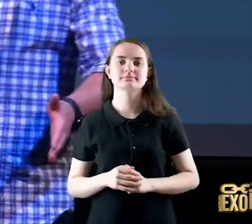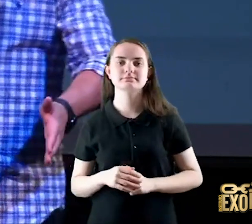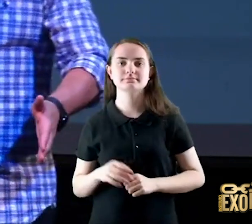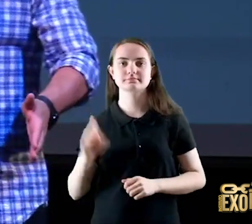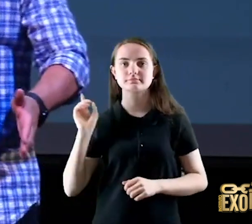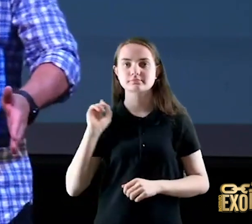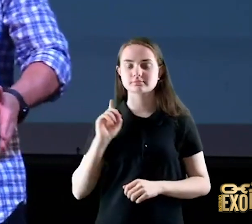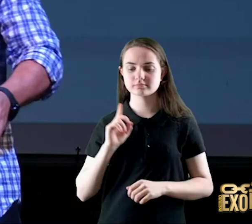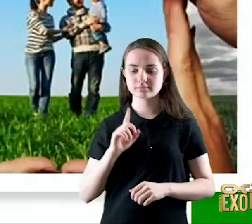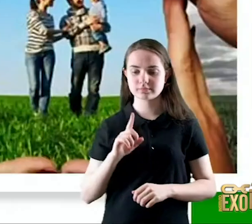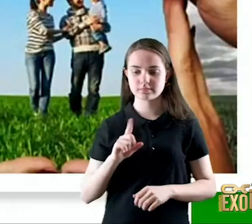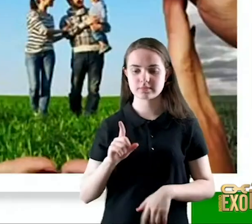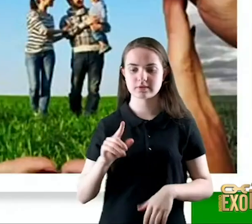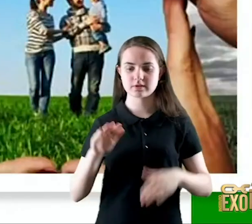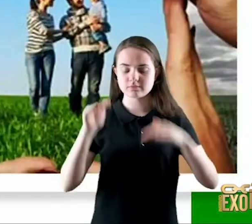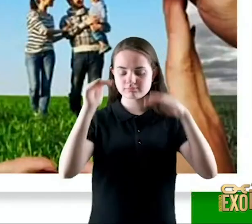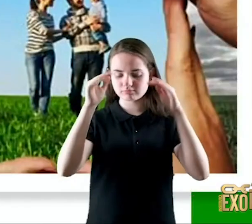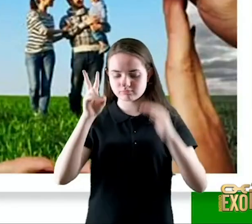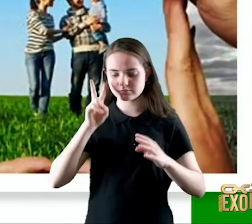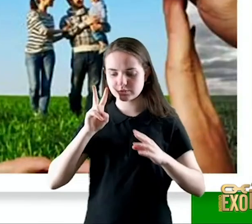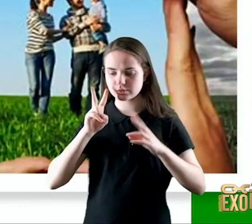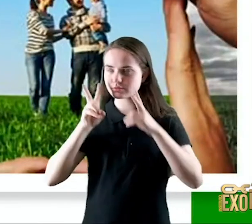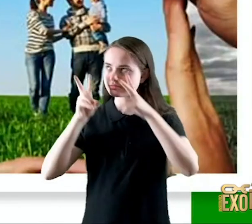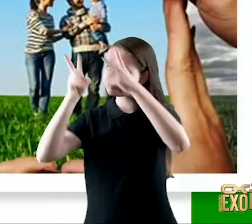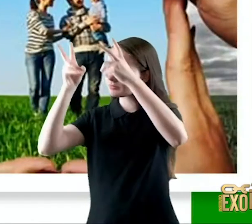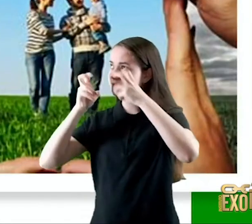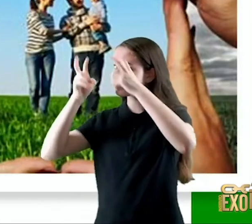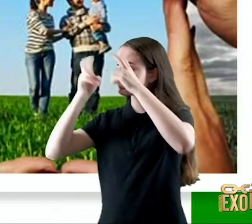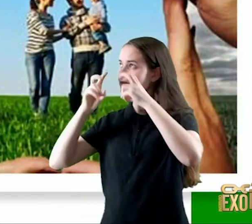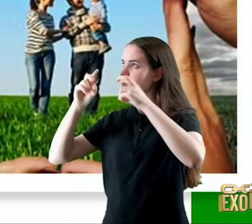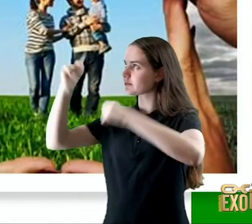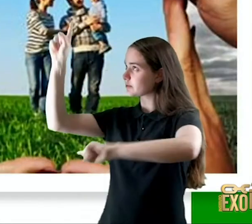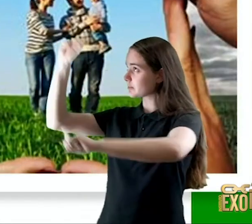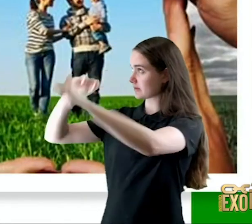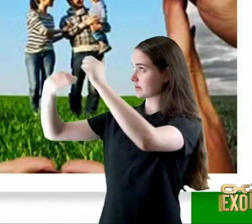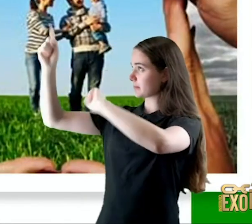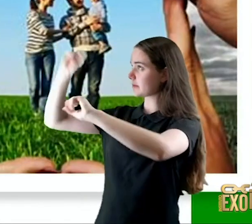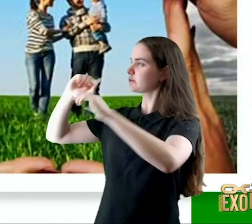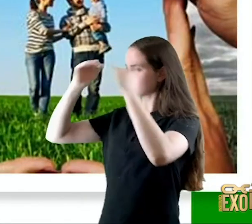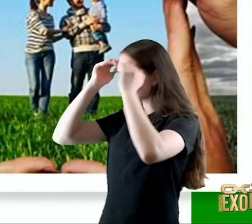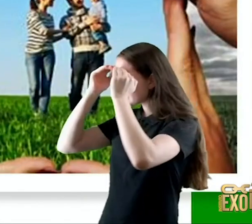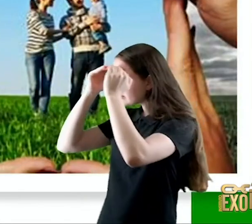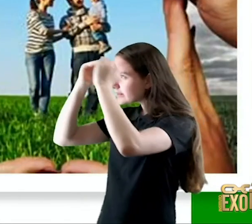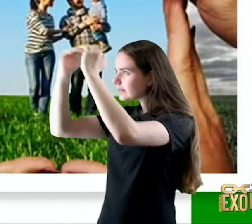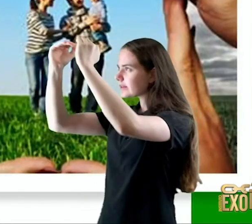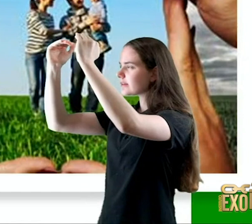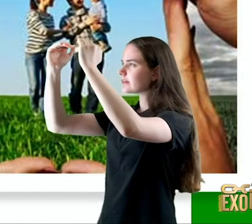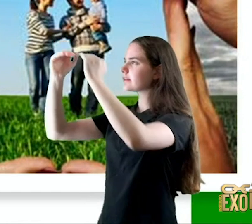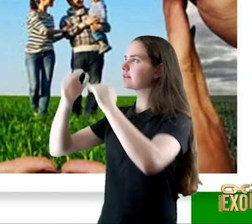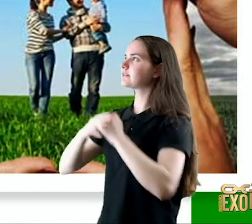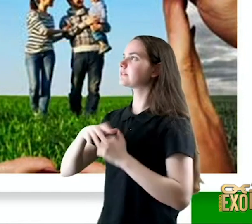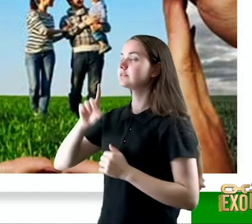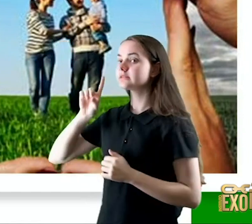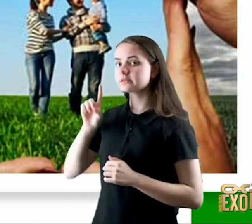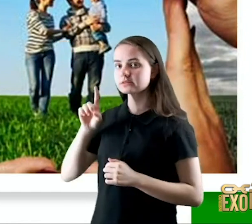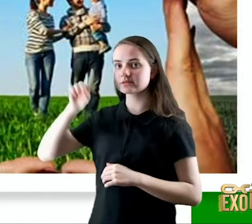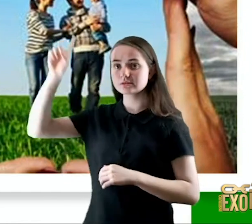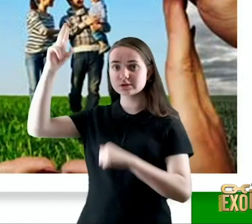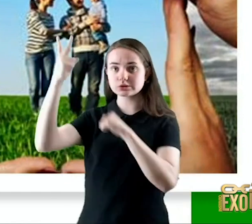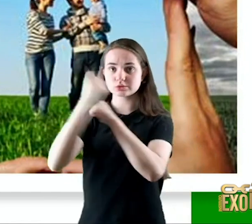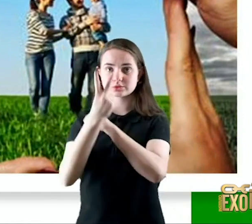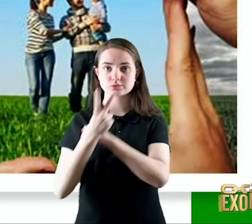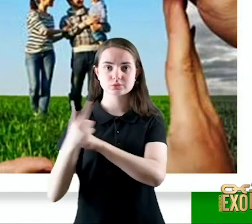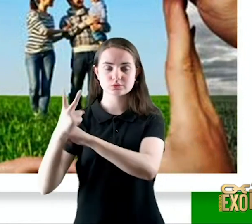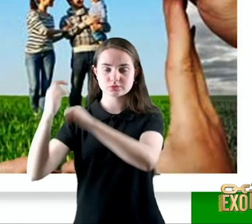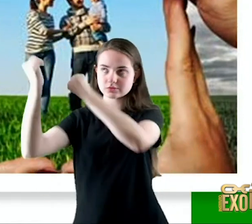guardar todos os seus mandamentos que eu hoje te ordeno o Senhor teu Deus te exaltará sobre todas as nações da terra e todas